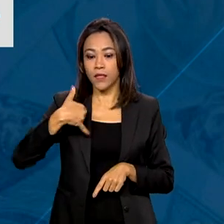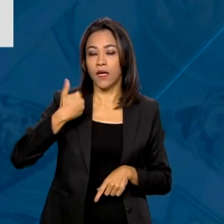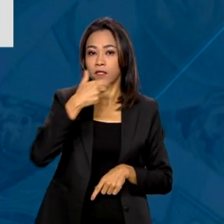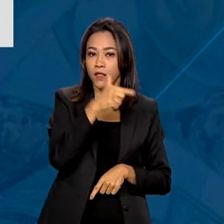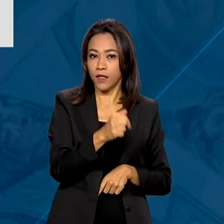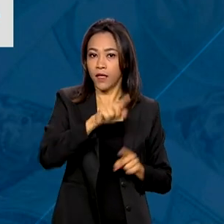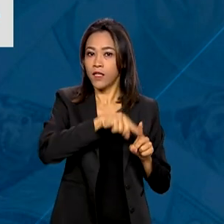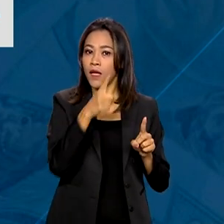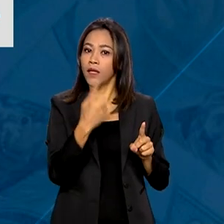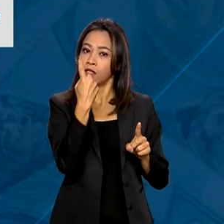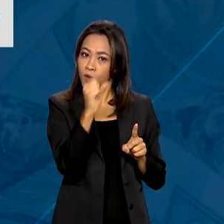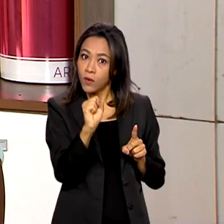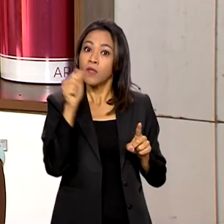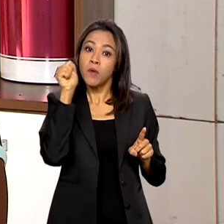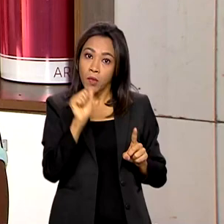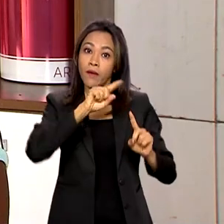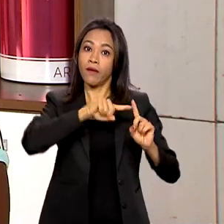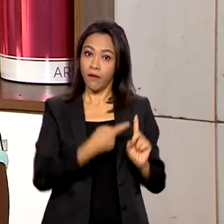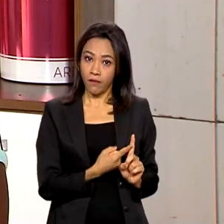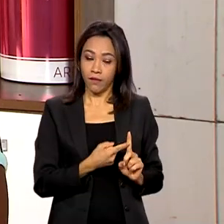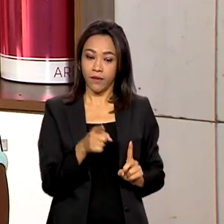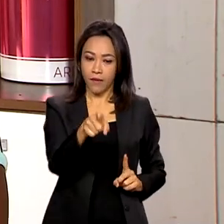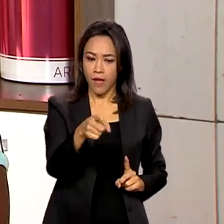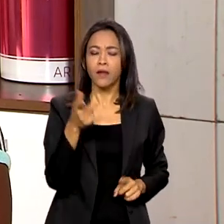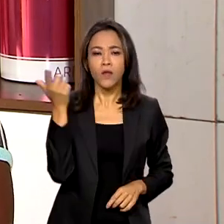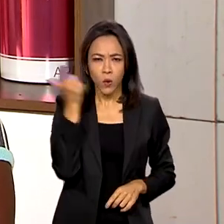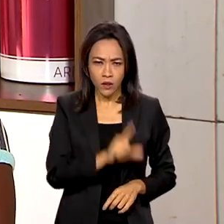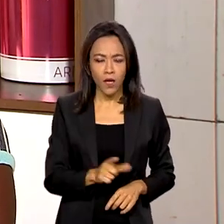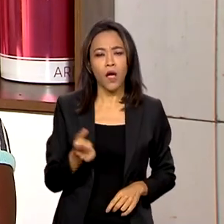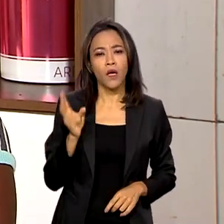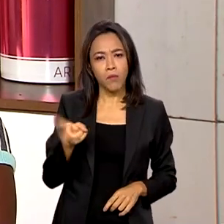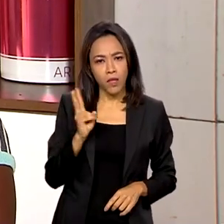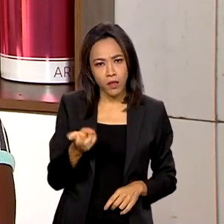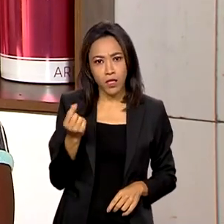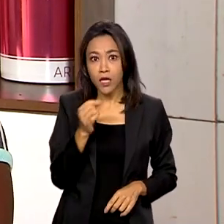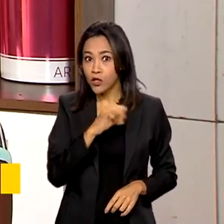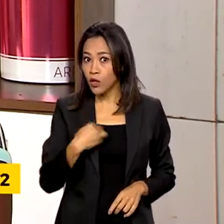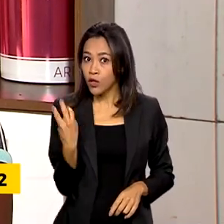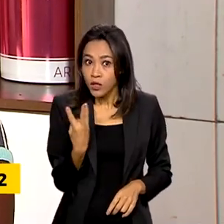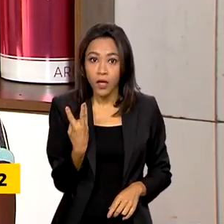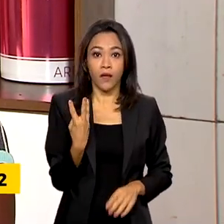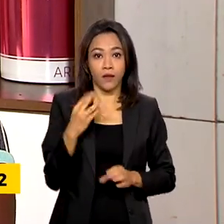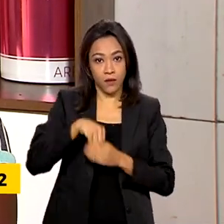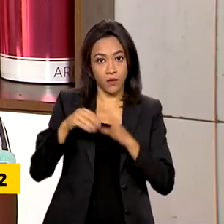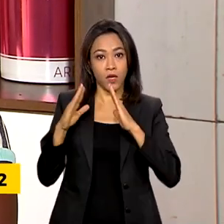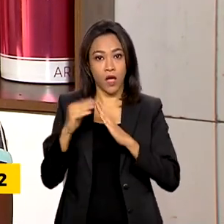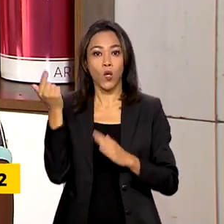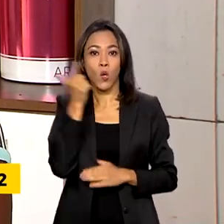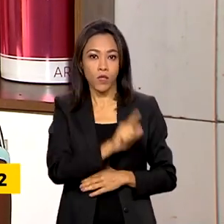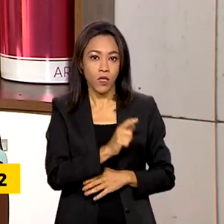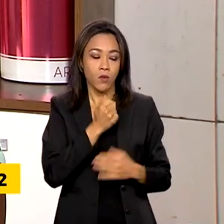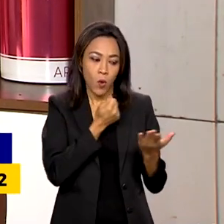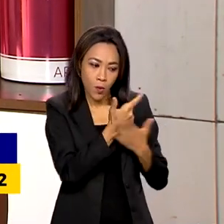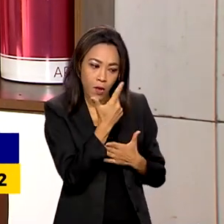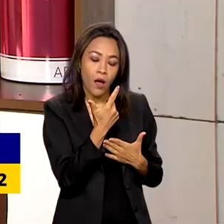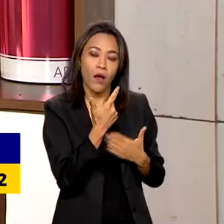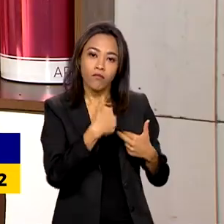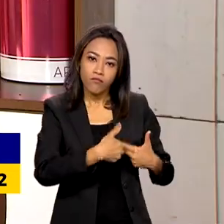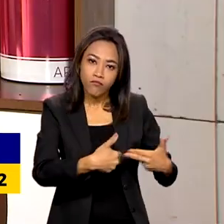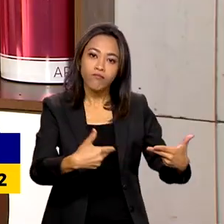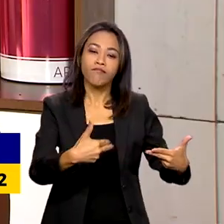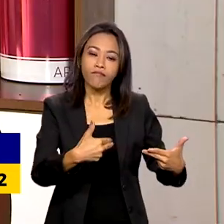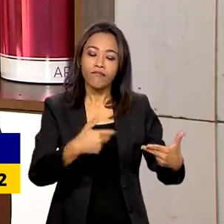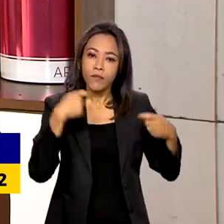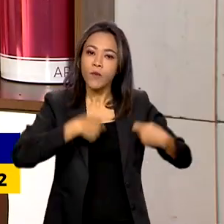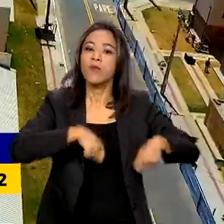anos e por gestante. Dá para manter ainda, comprar, porque como é só nós três, compro, porque a gente come bem menos, né? E eu